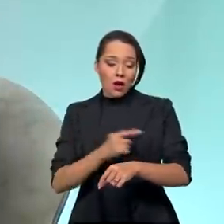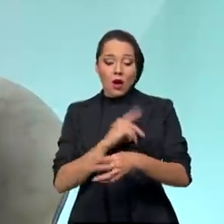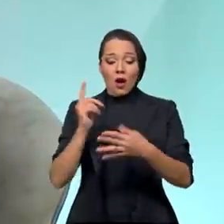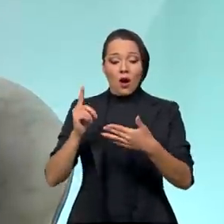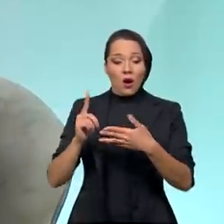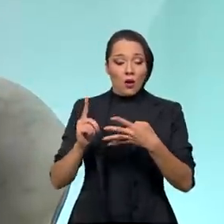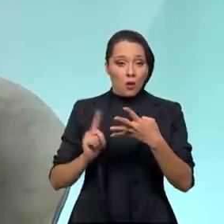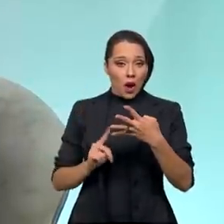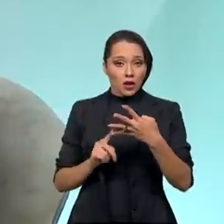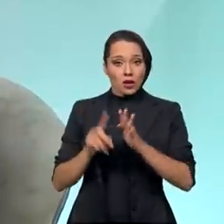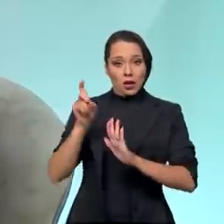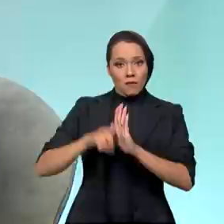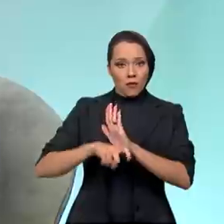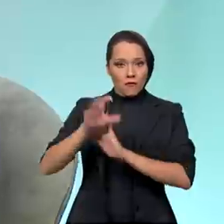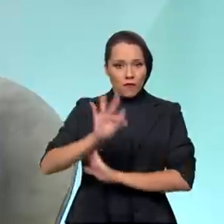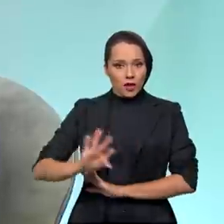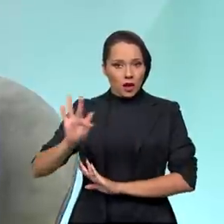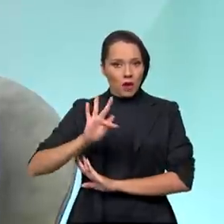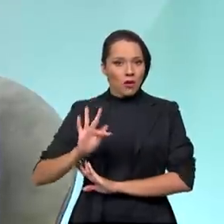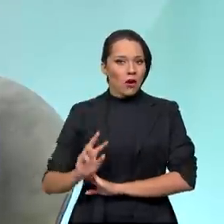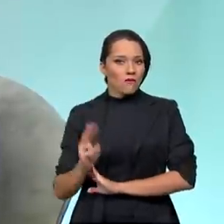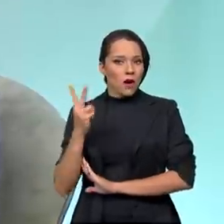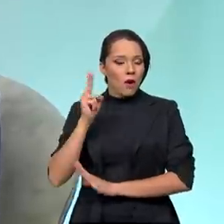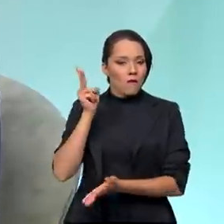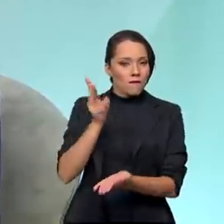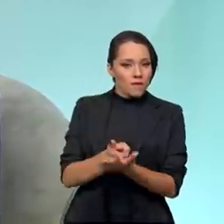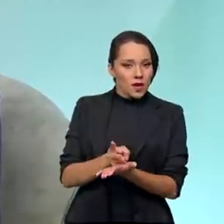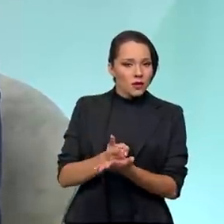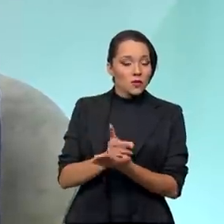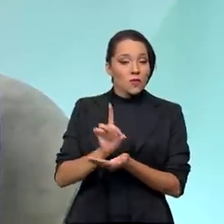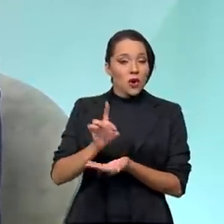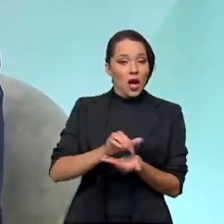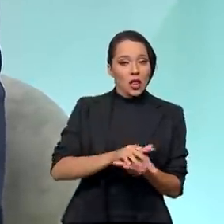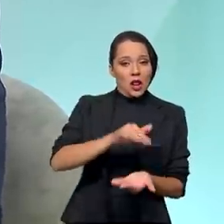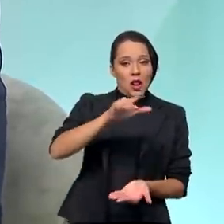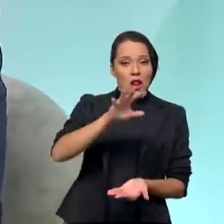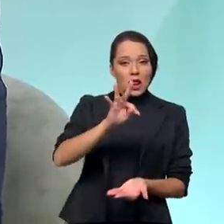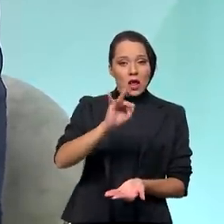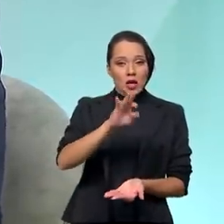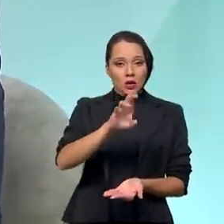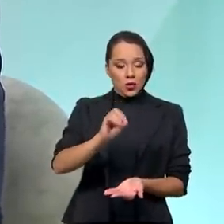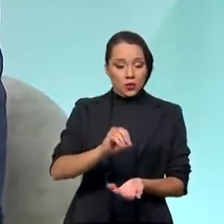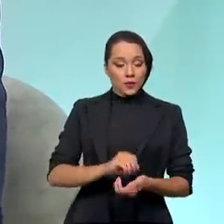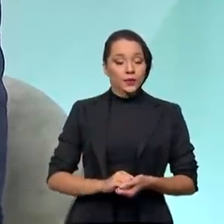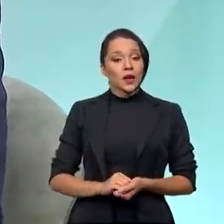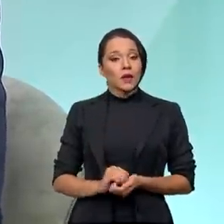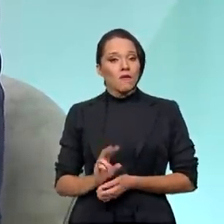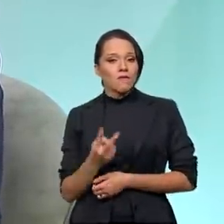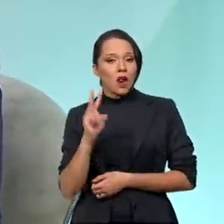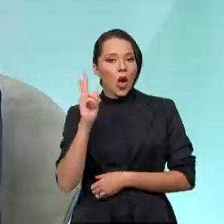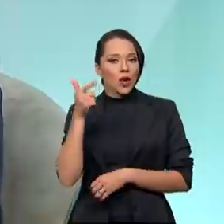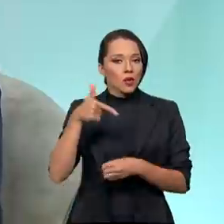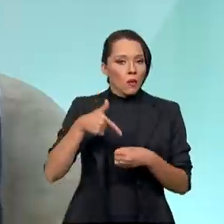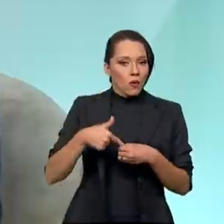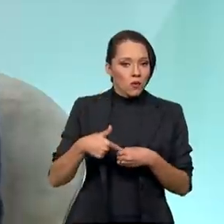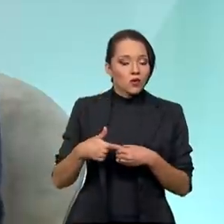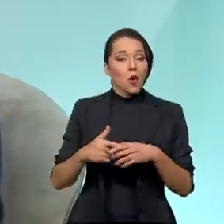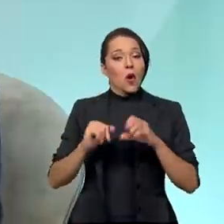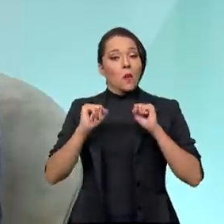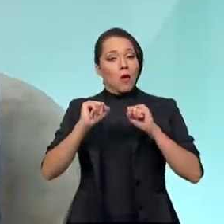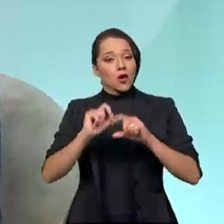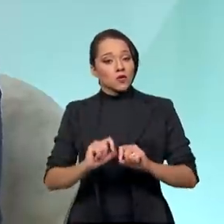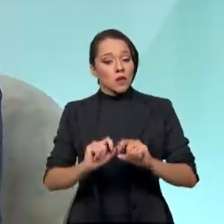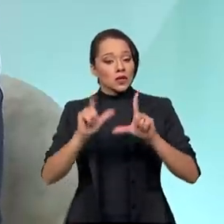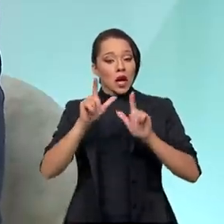parte, o tributo federal, que é um valor fixo por litro. Então, o preço do combustível pode